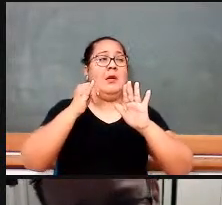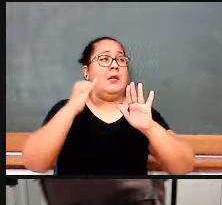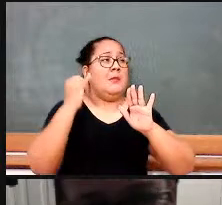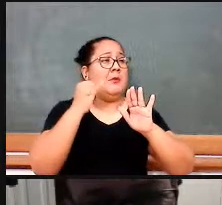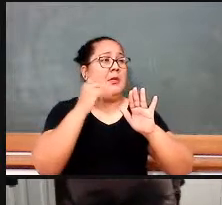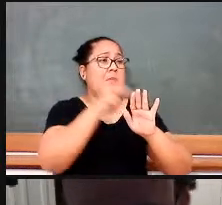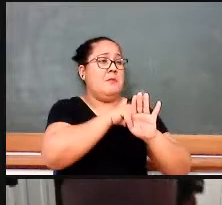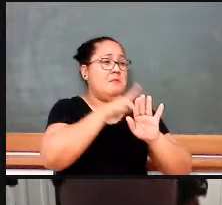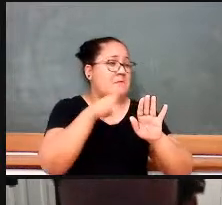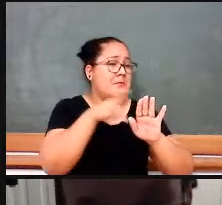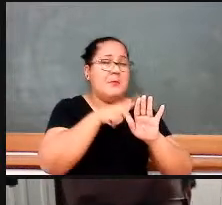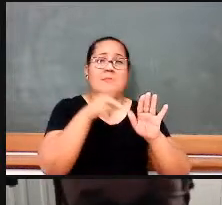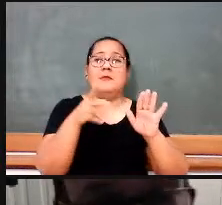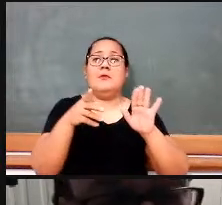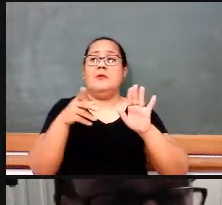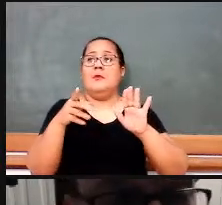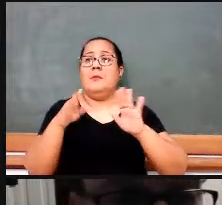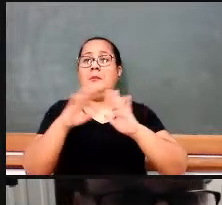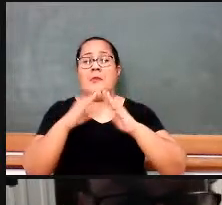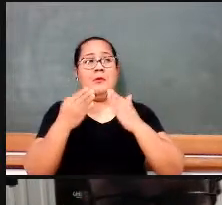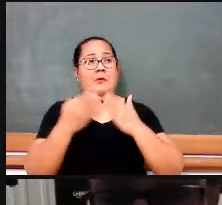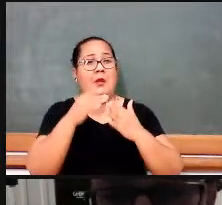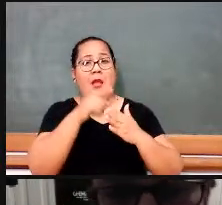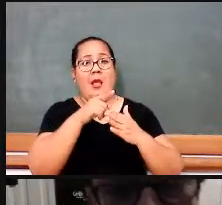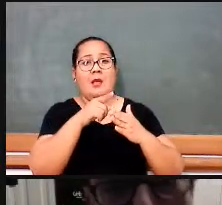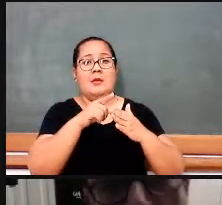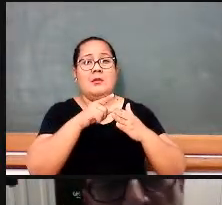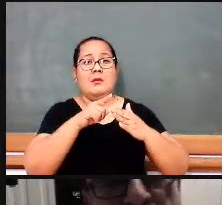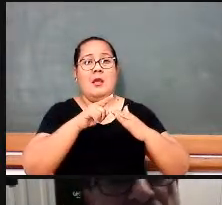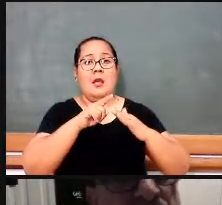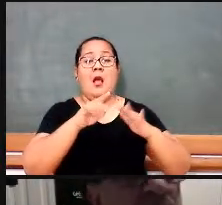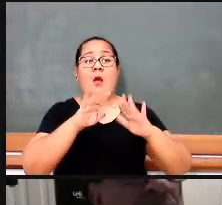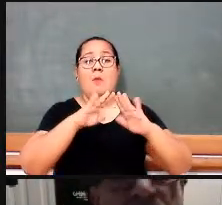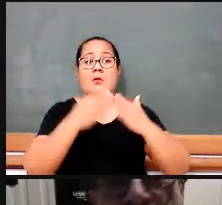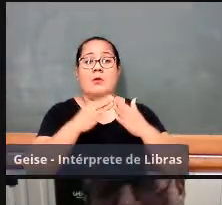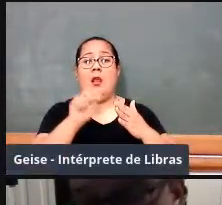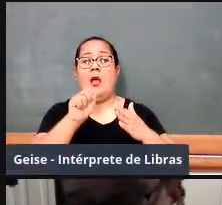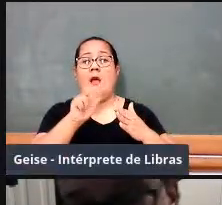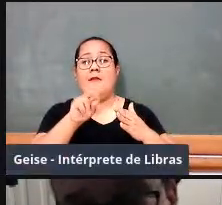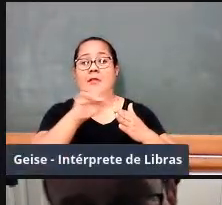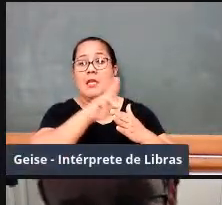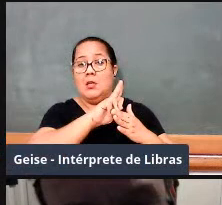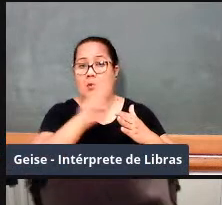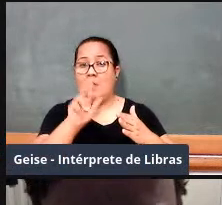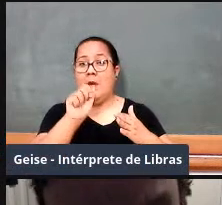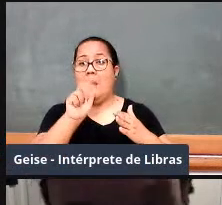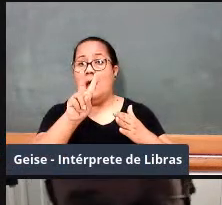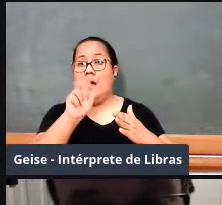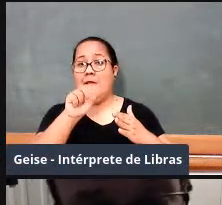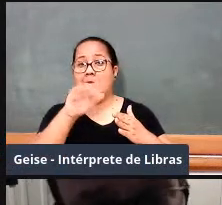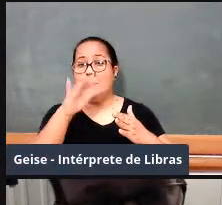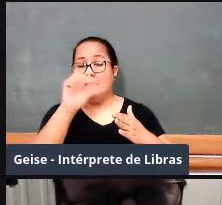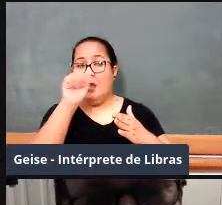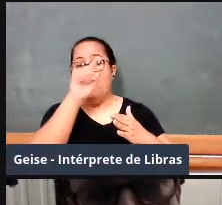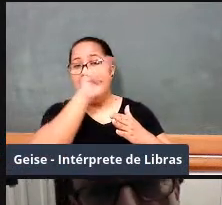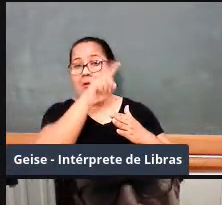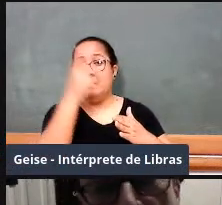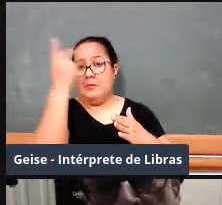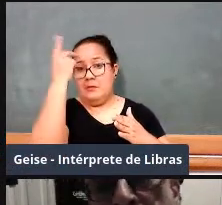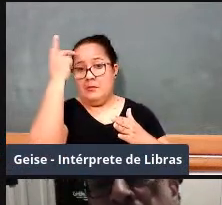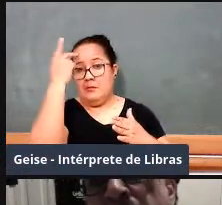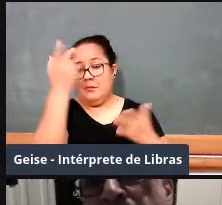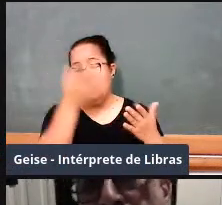professores de uma escola chamada Avançada na Educação aqui em São Paulo tinha,